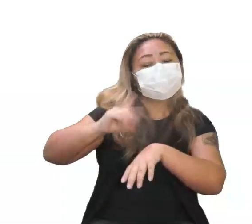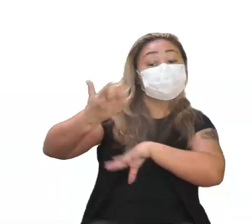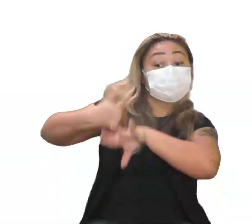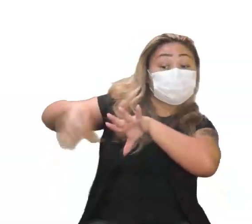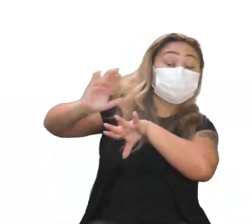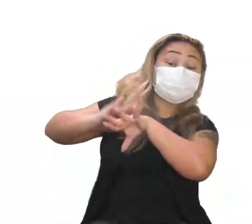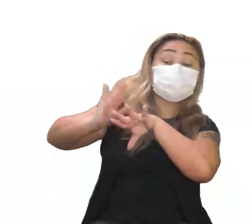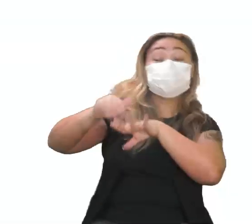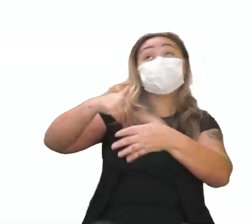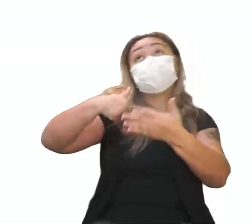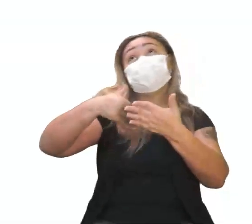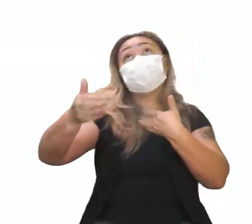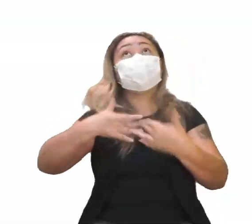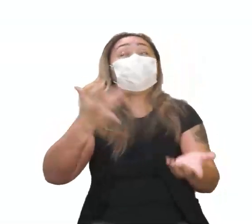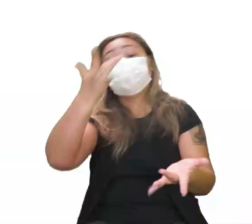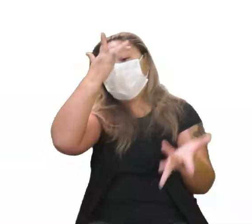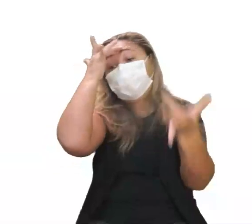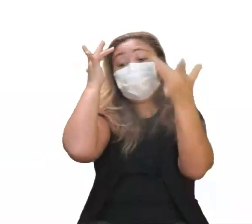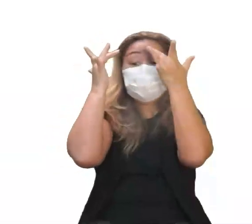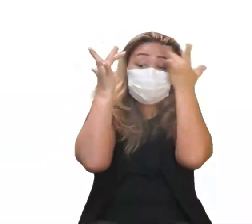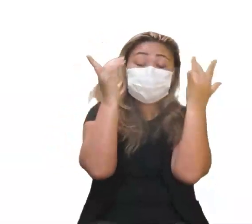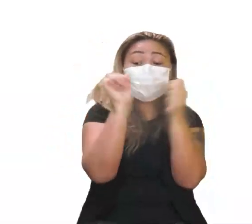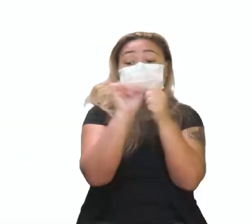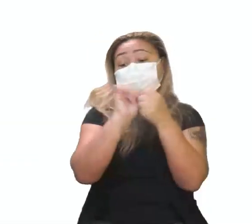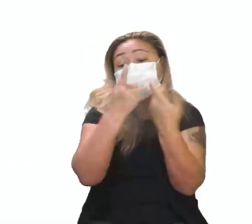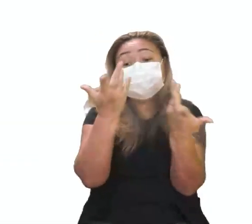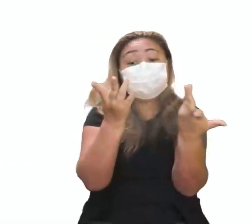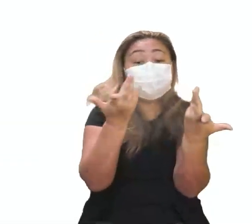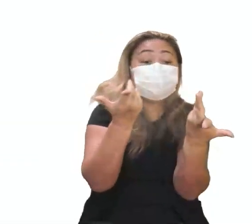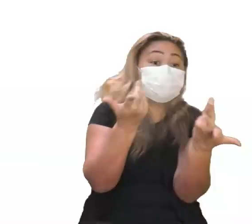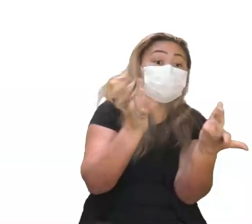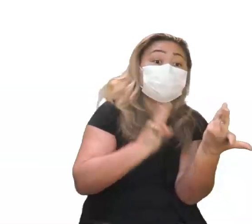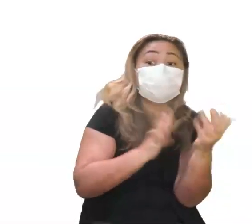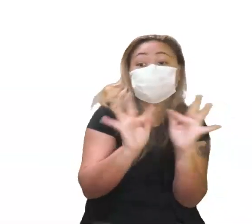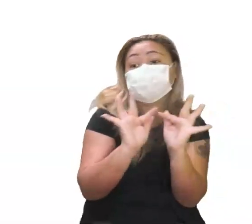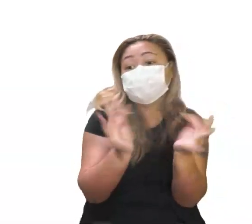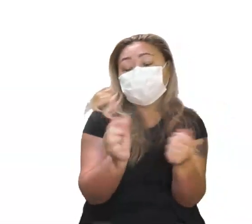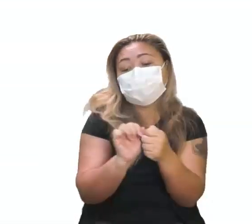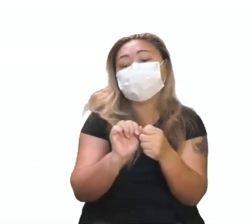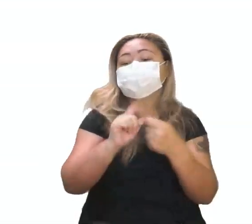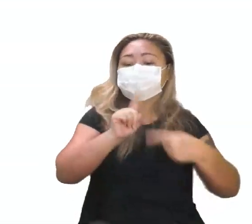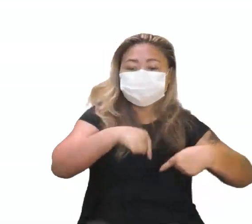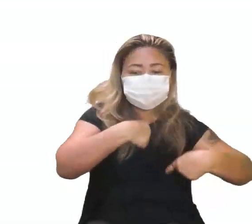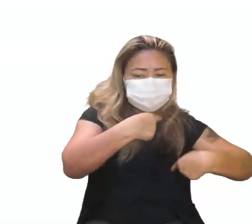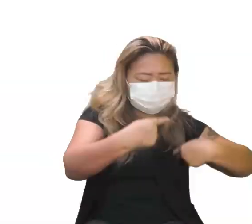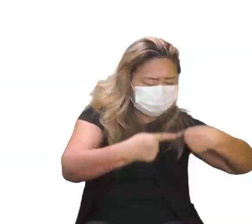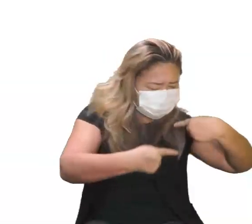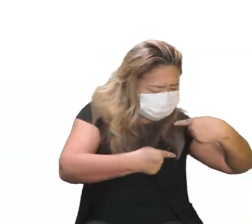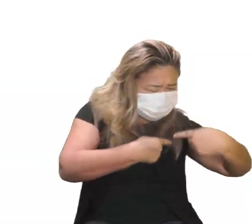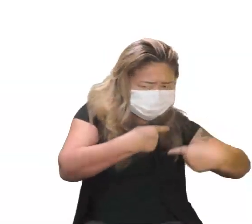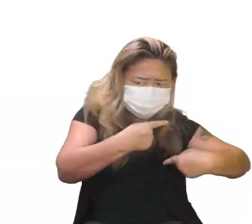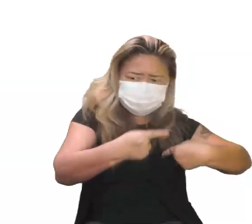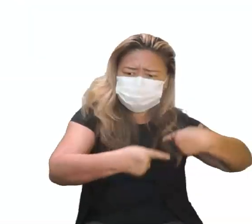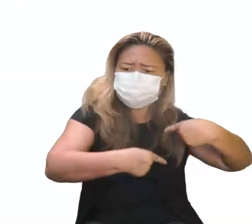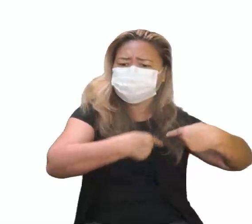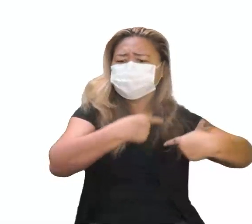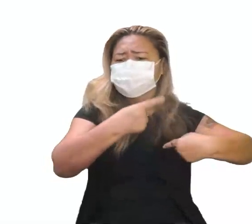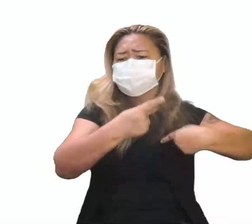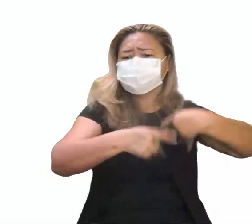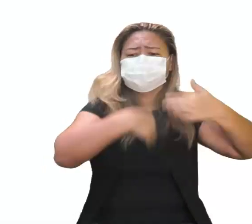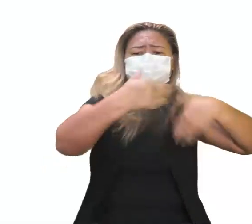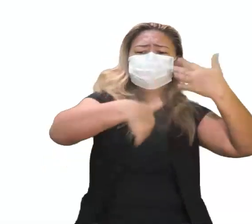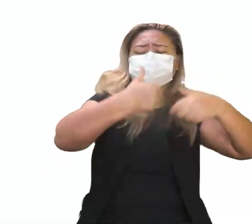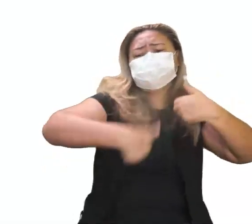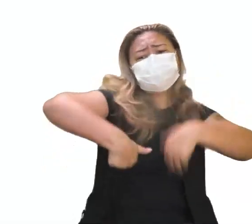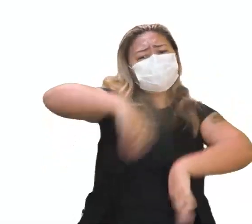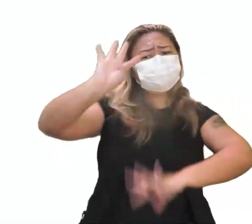tá, galera? Não é qualquer pessoa e não é qualquer técnica simples. Você faz parte de uma técnica bem avançada, precisa de